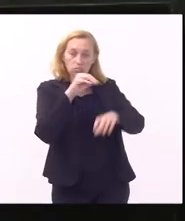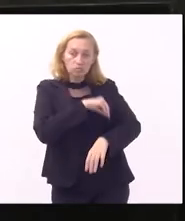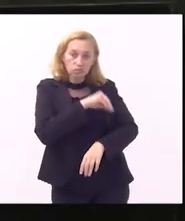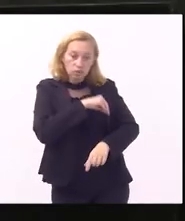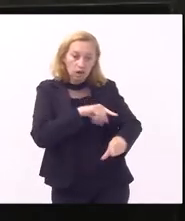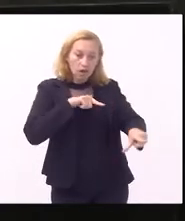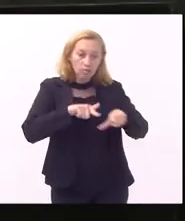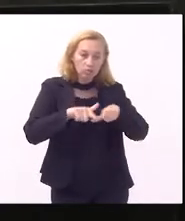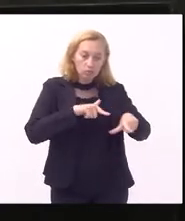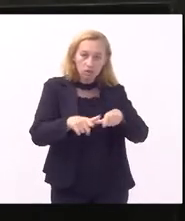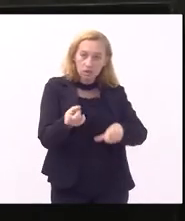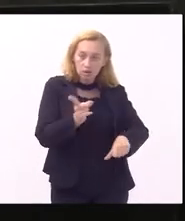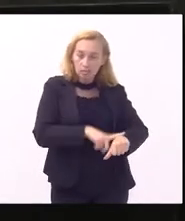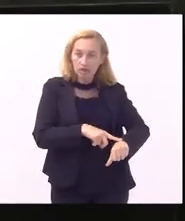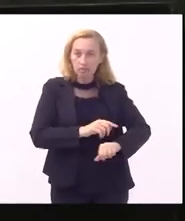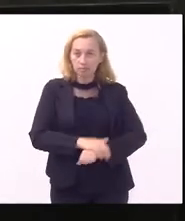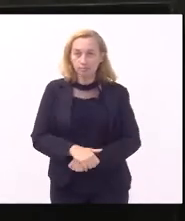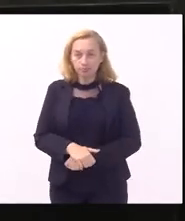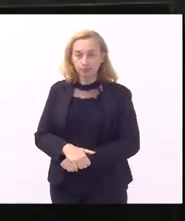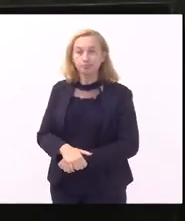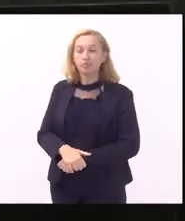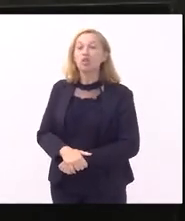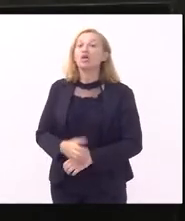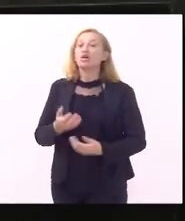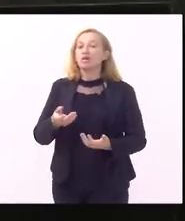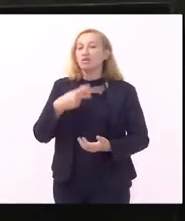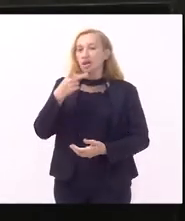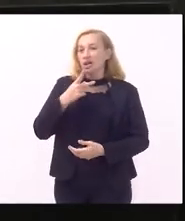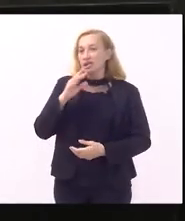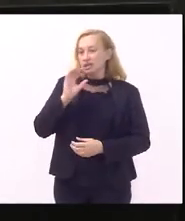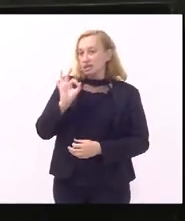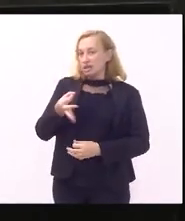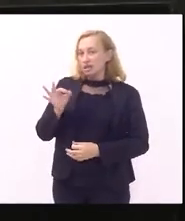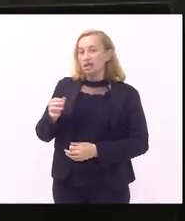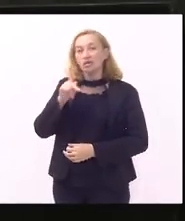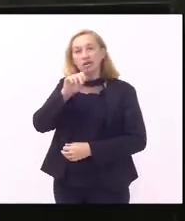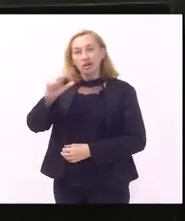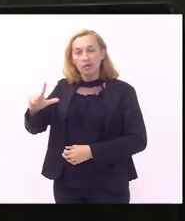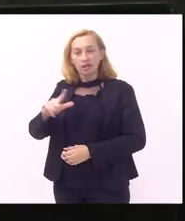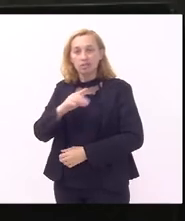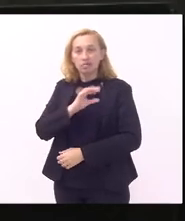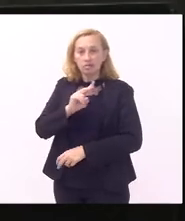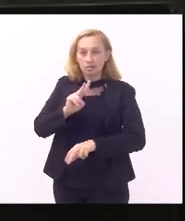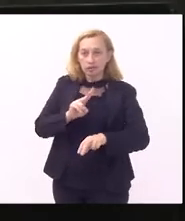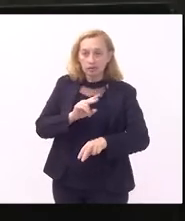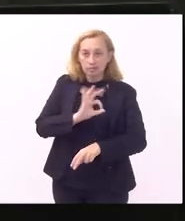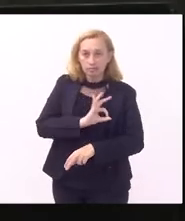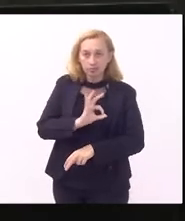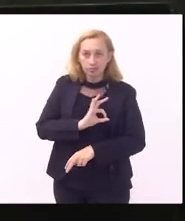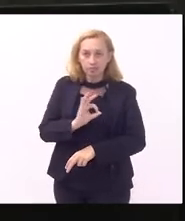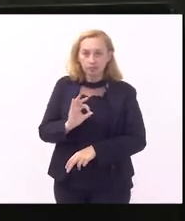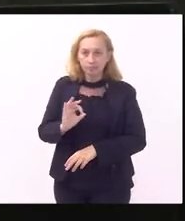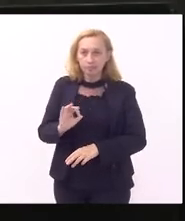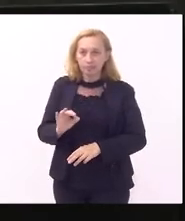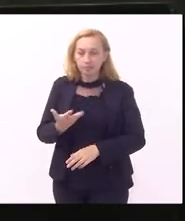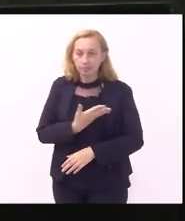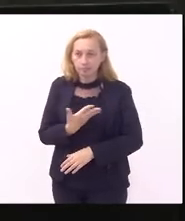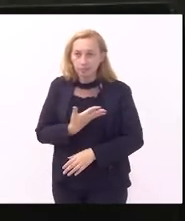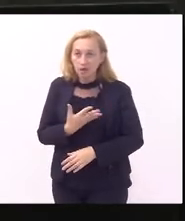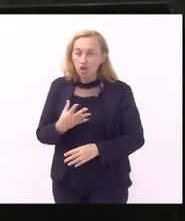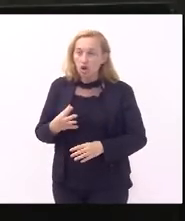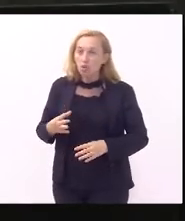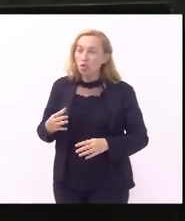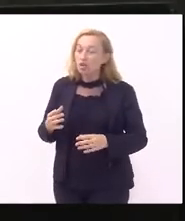só que eu quero deixar bem claro para os meus amigos policiais penais que naquilo que compete a mim eu tenho dado